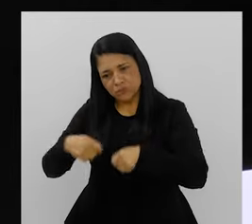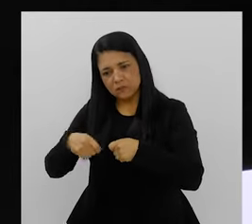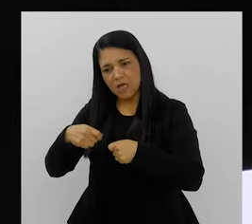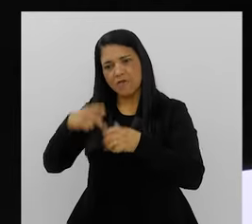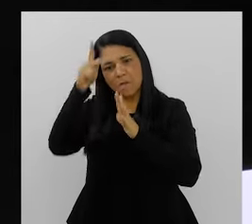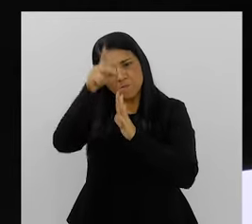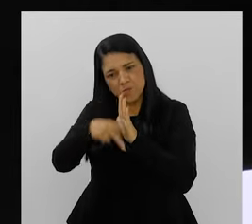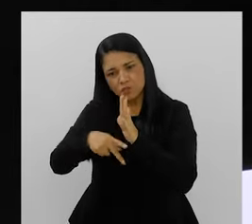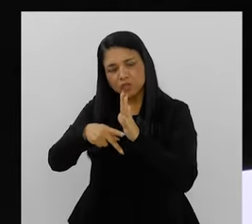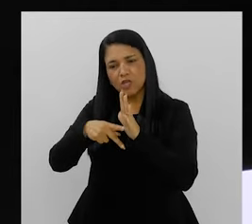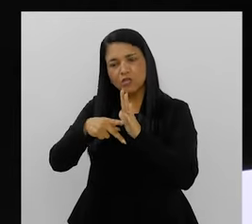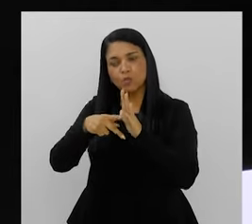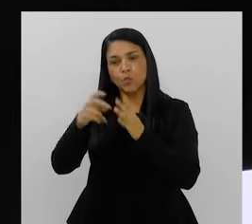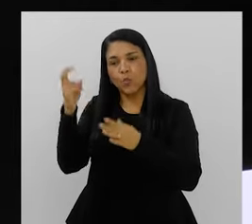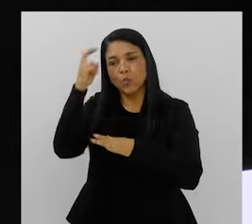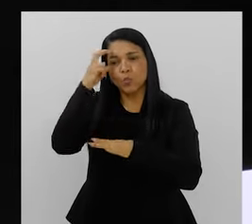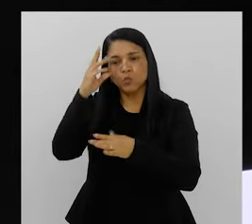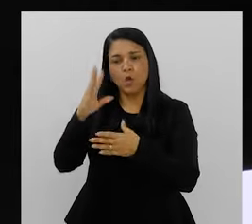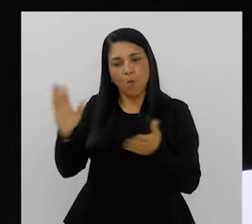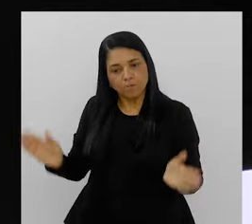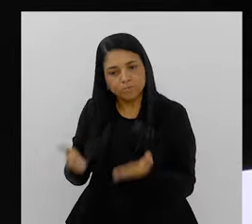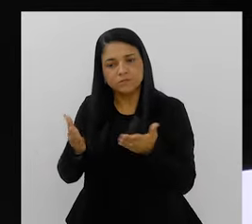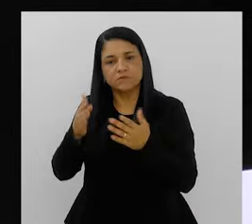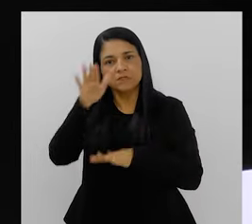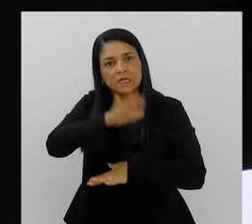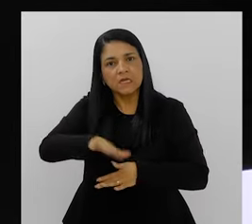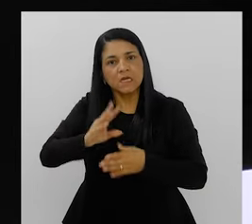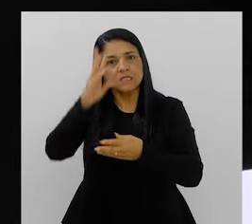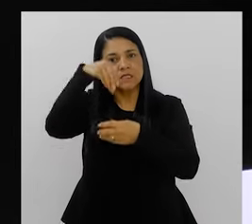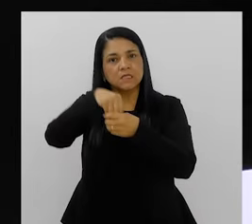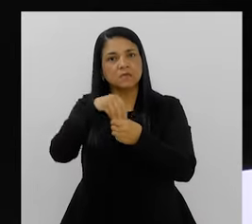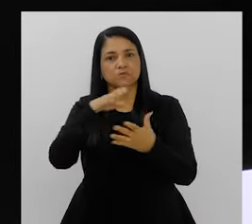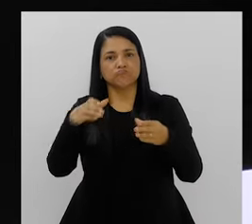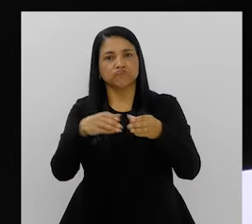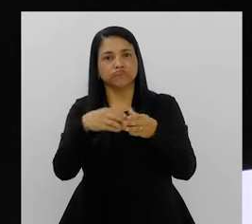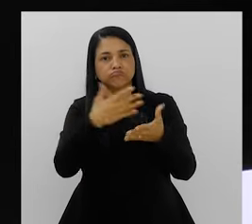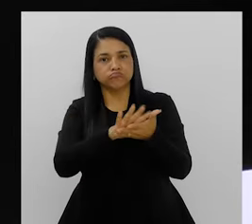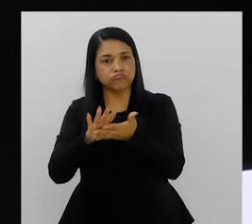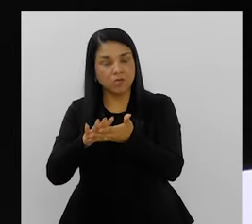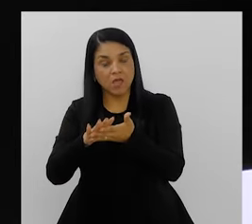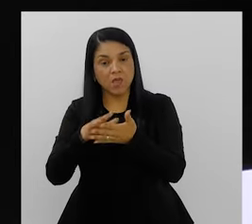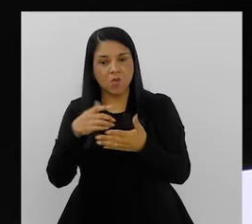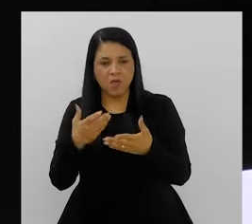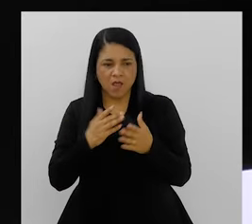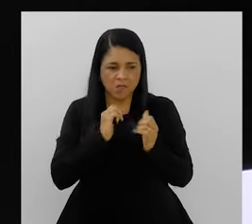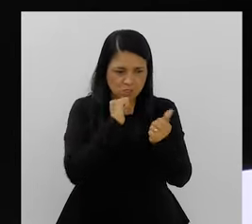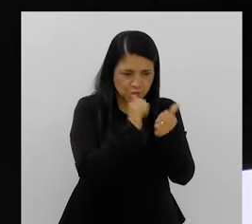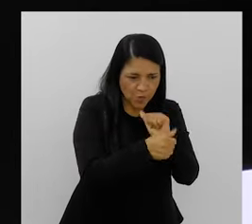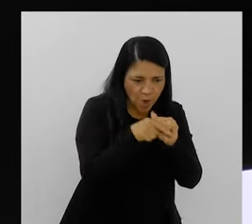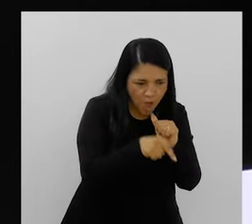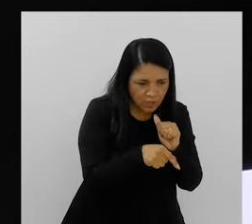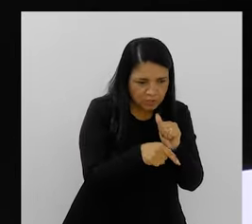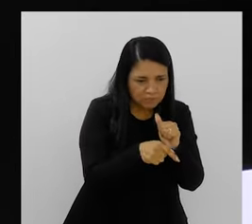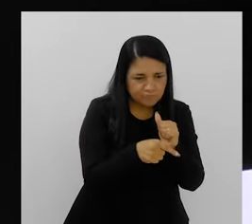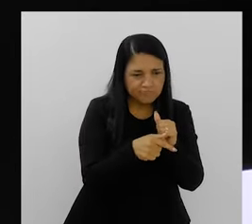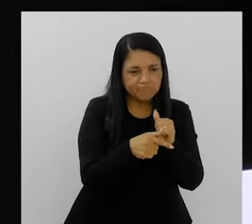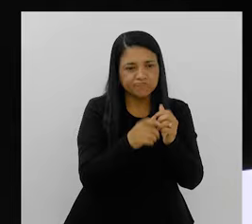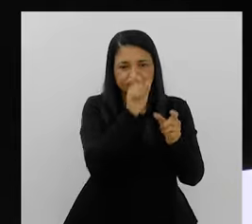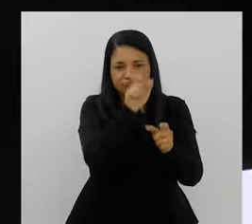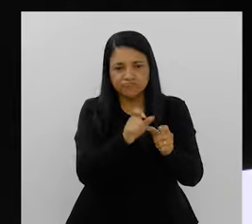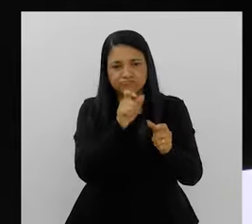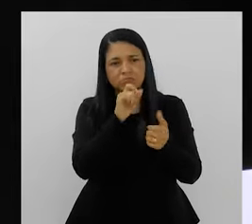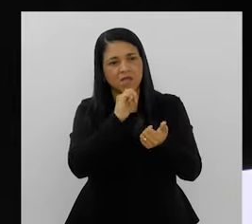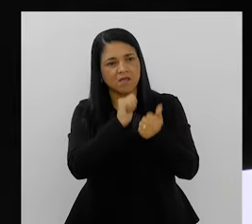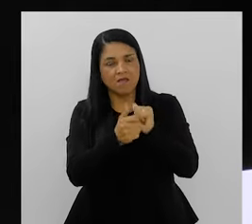incentivassem as crianças a estar dentro da escola de samba? Porque quando ela vai fazer um projeto esportivo, ela quer ser jogadora de futebol,